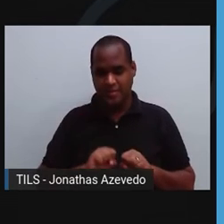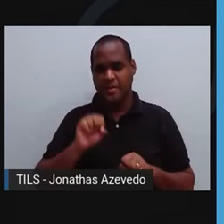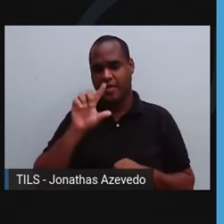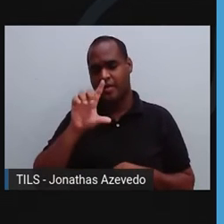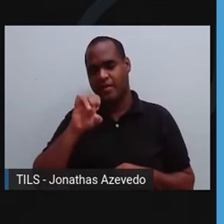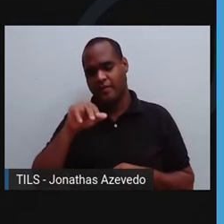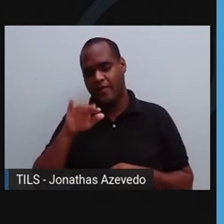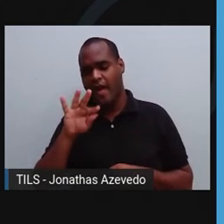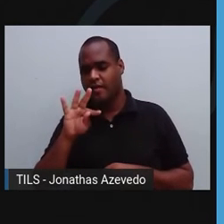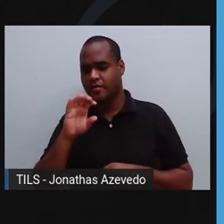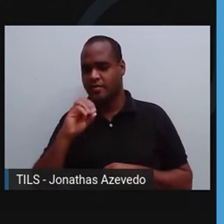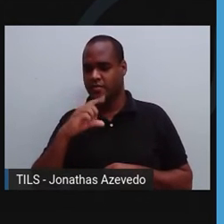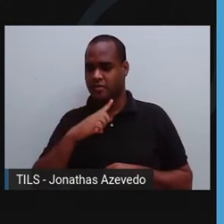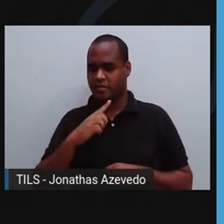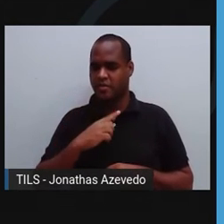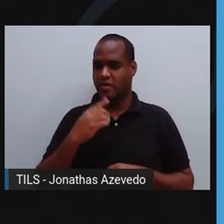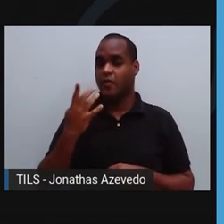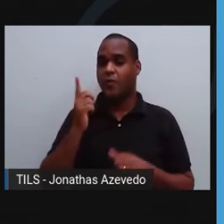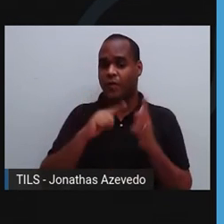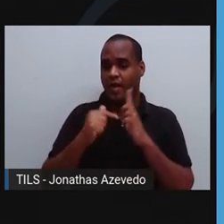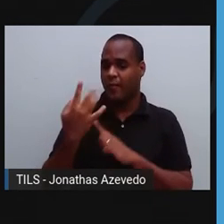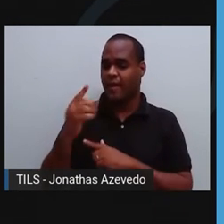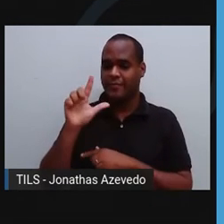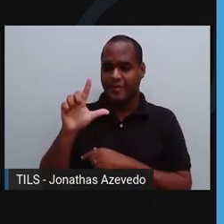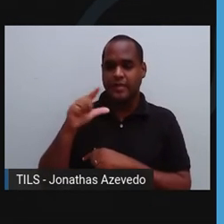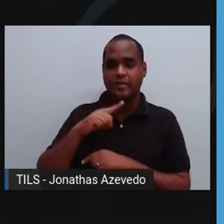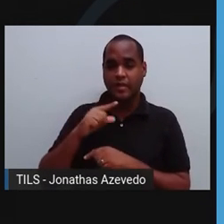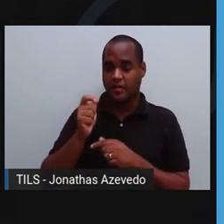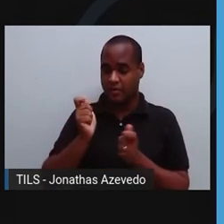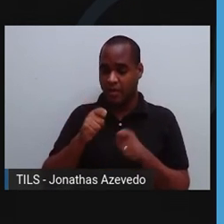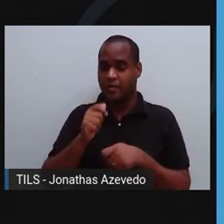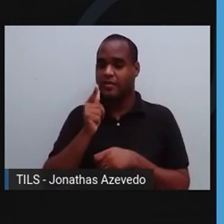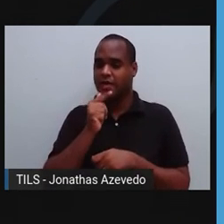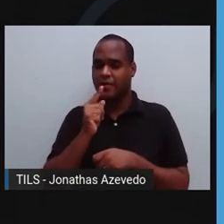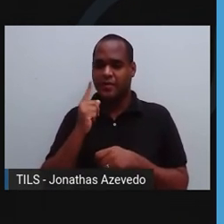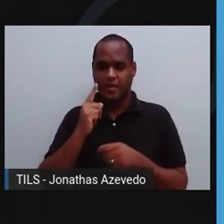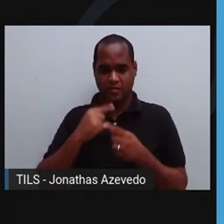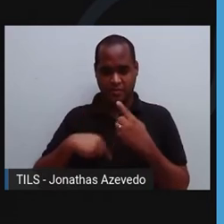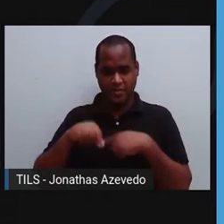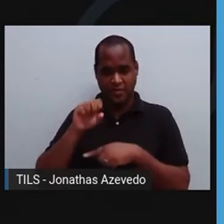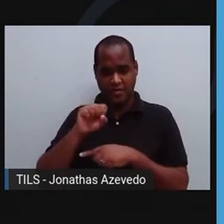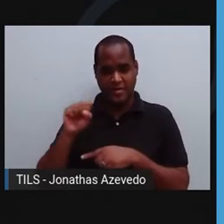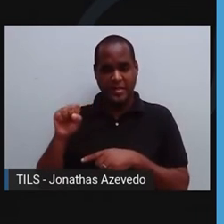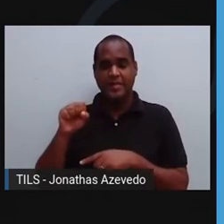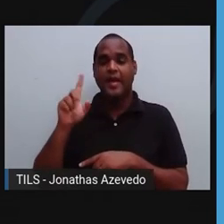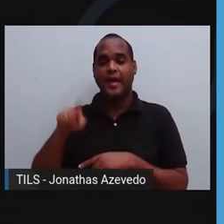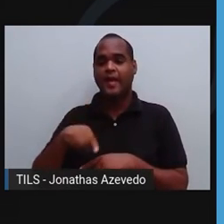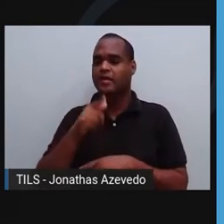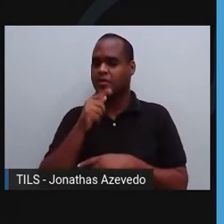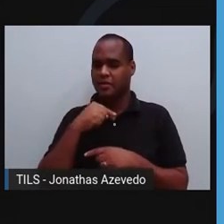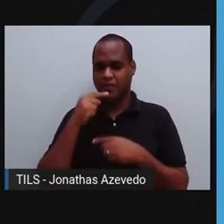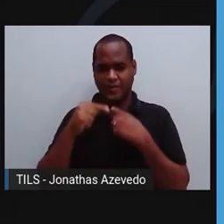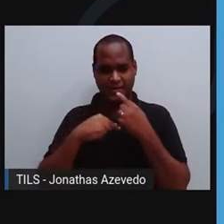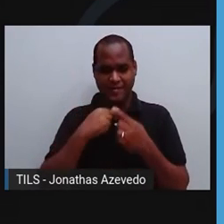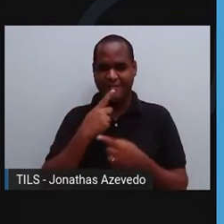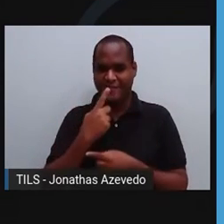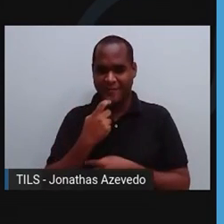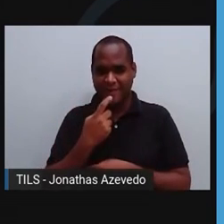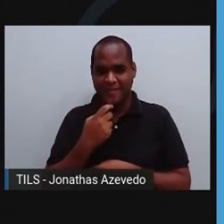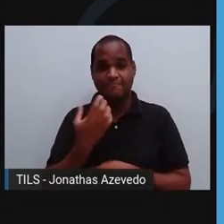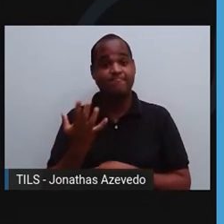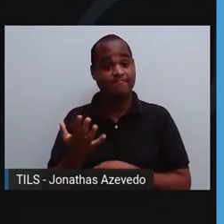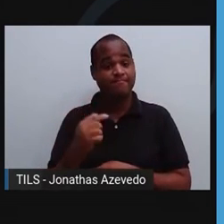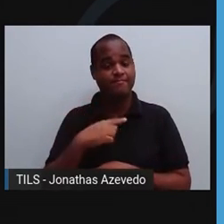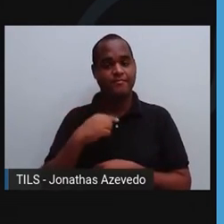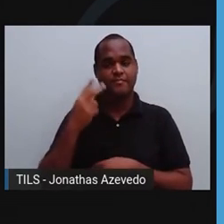reabsorve até 4 litros de líquido, que o sistema sanguíneo não conseguiu reabsorver? Isso é muito importante. Em dois